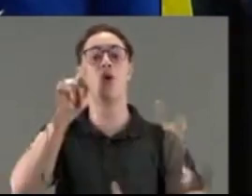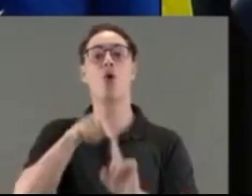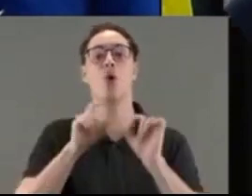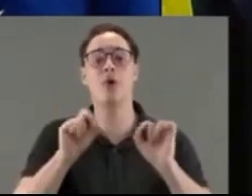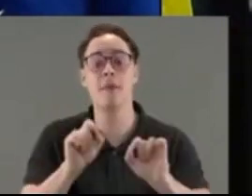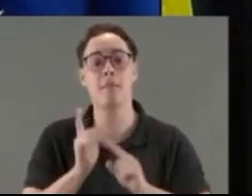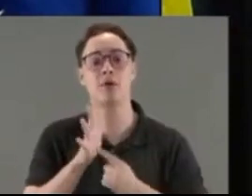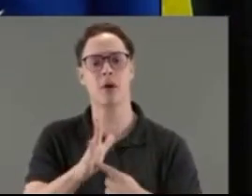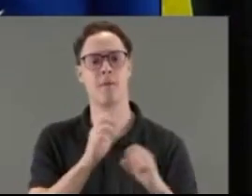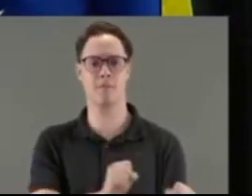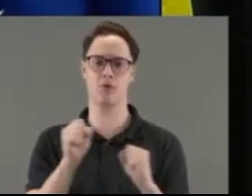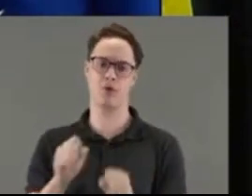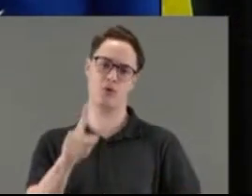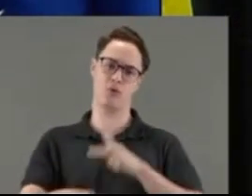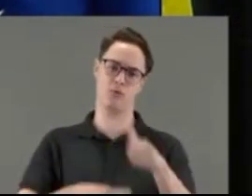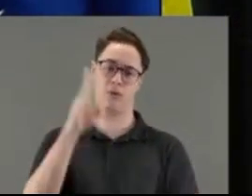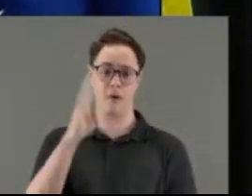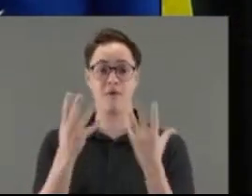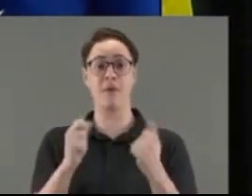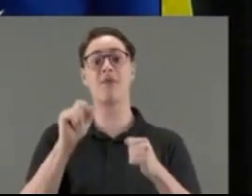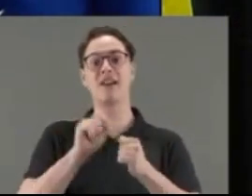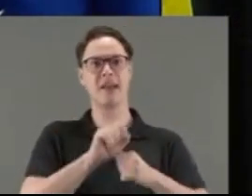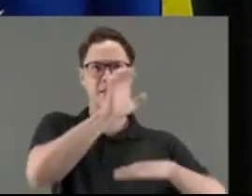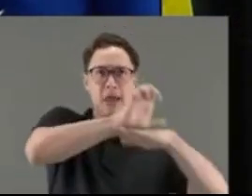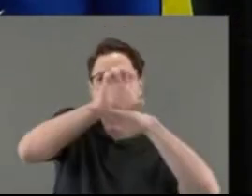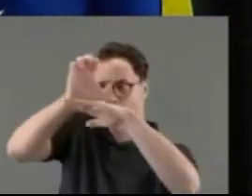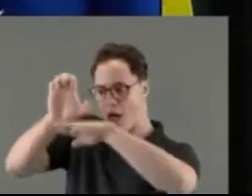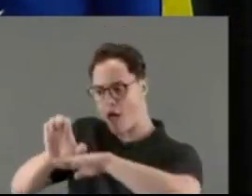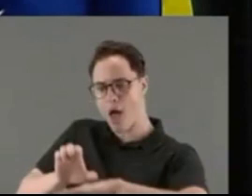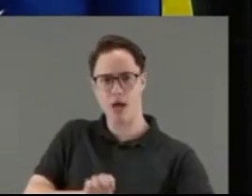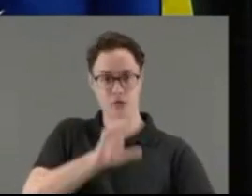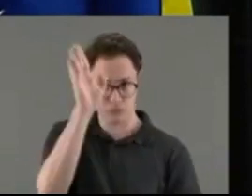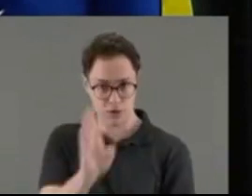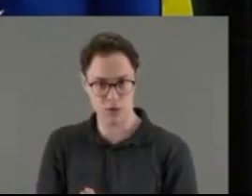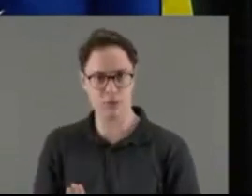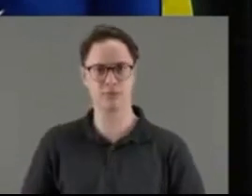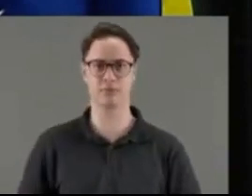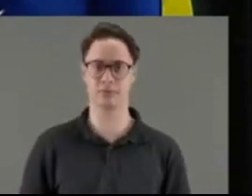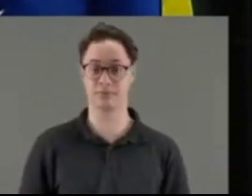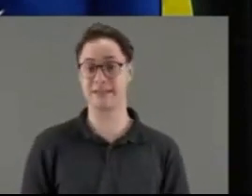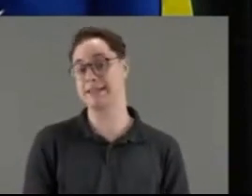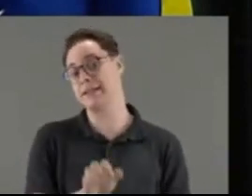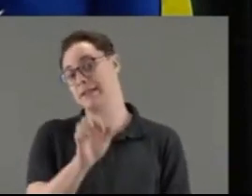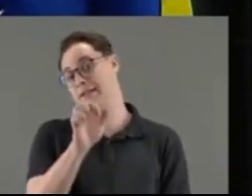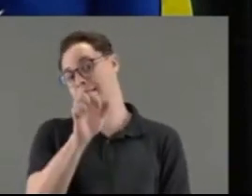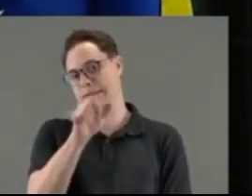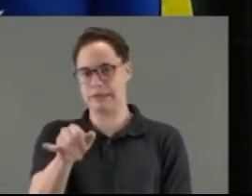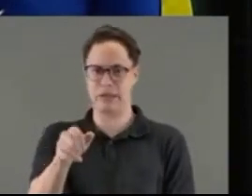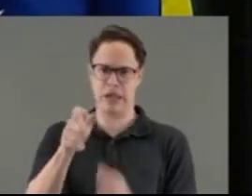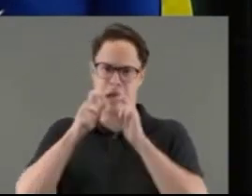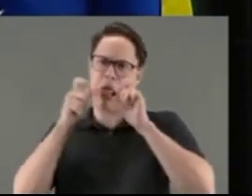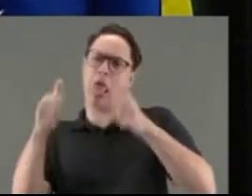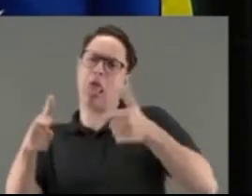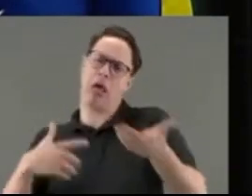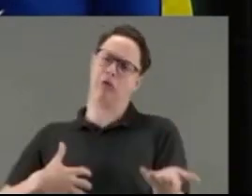povo brasileiro, você poderia levar para todas as capitais do Brasil, viu? Ó, e é o seguinte, se vai xingar, vai ficar com